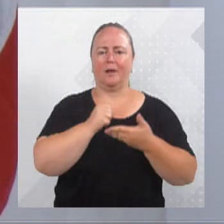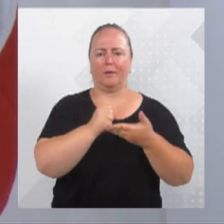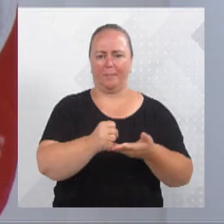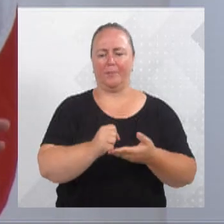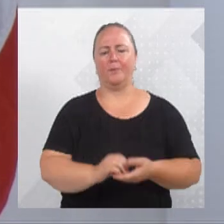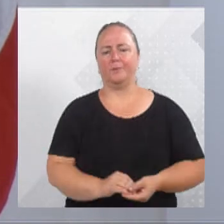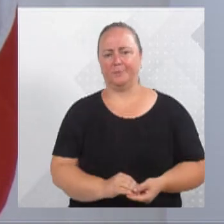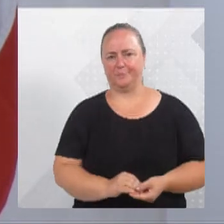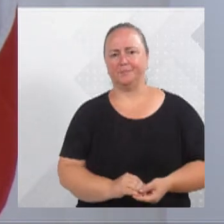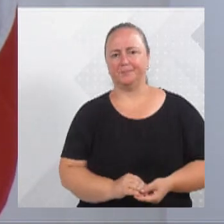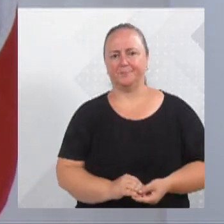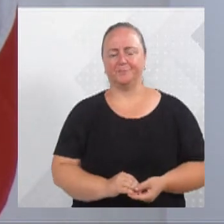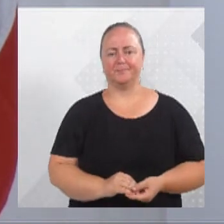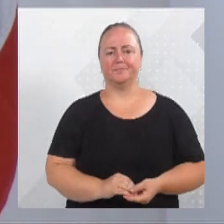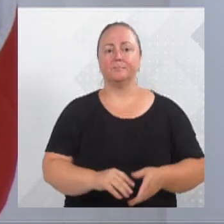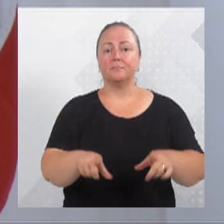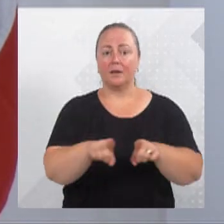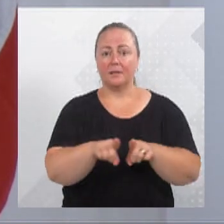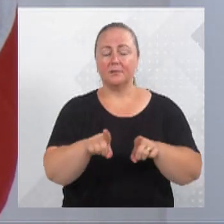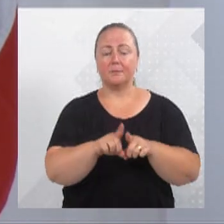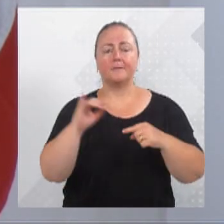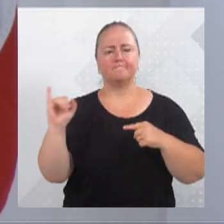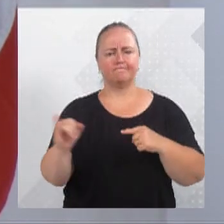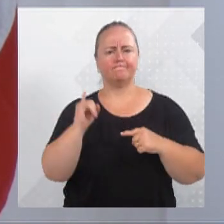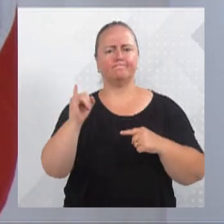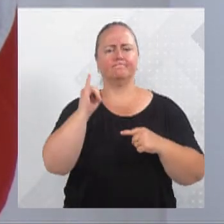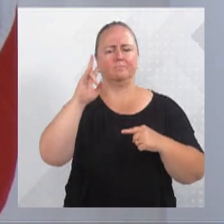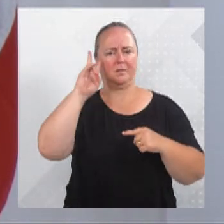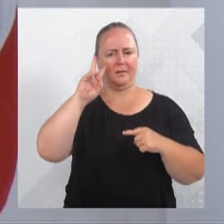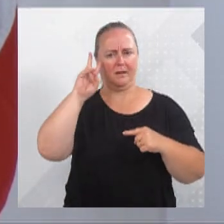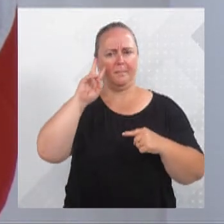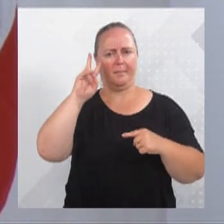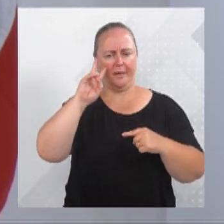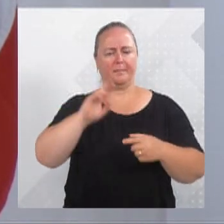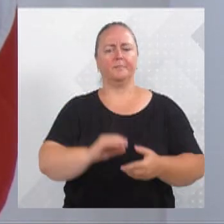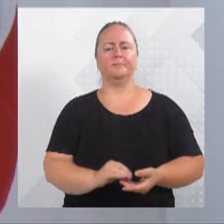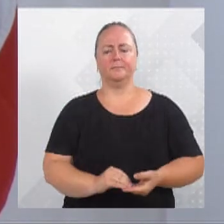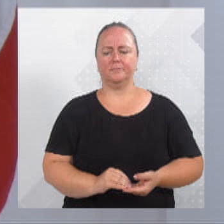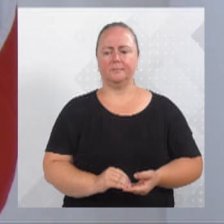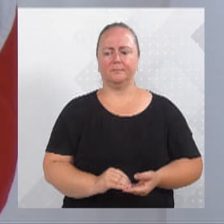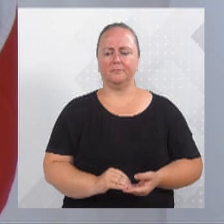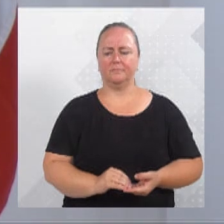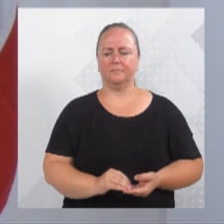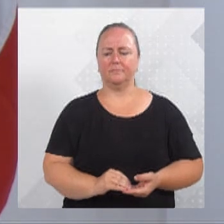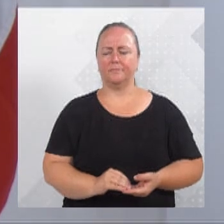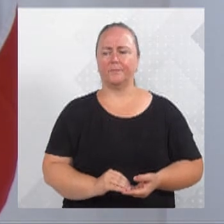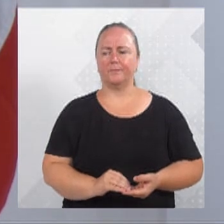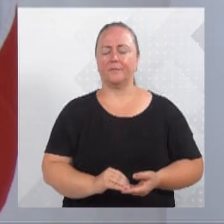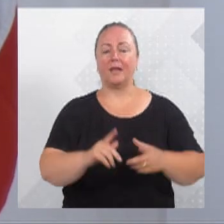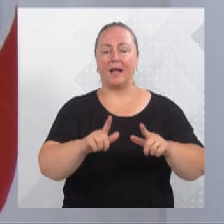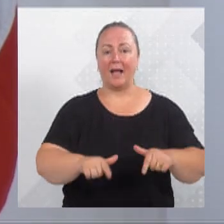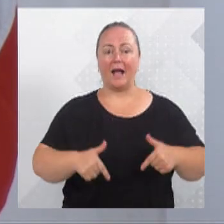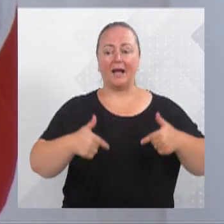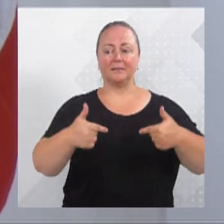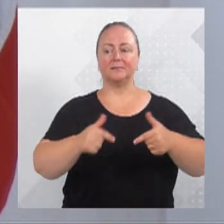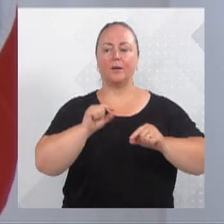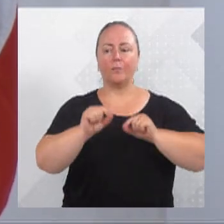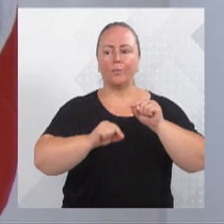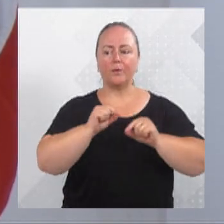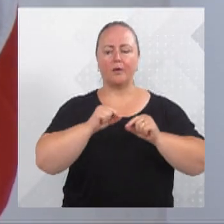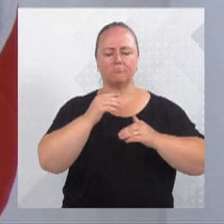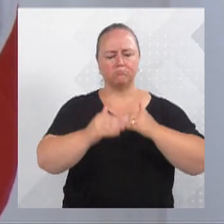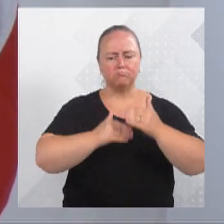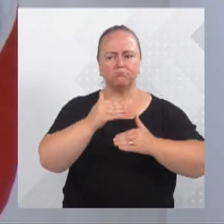fazer aqui algumas menções importantes de ações, presidente Almir Vieira, daquilo que nós vamos desenvolver nos